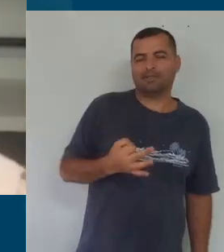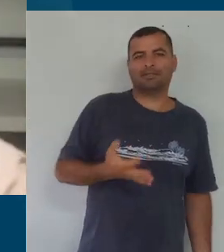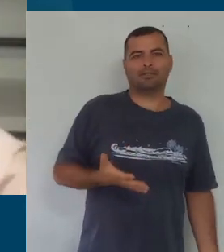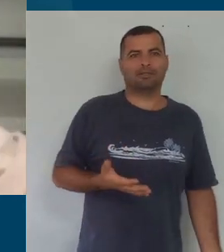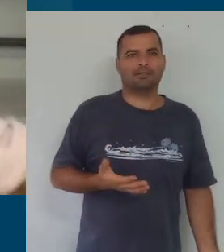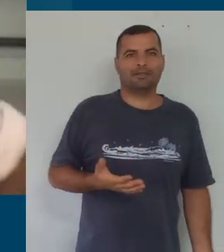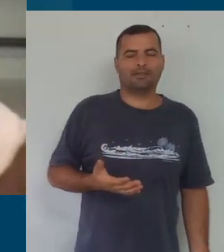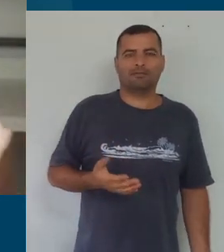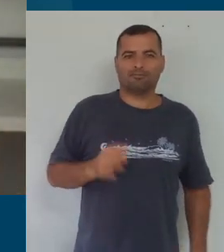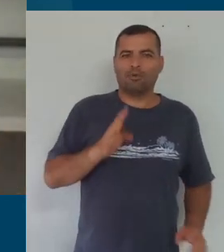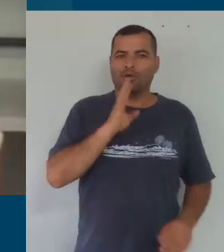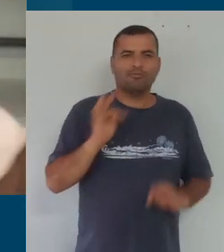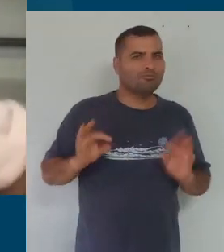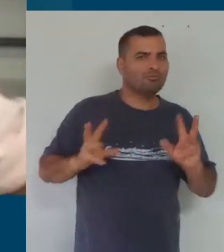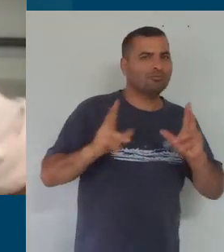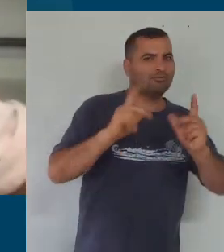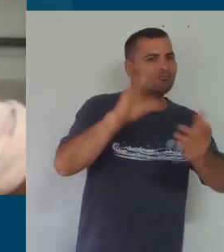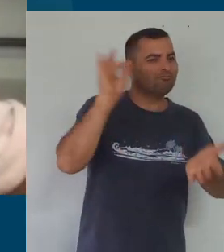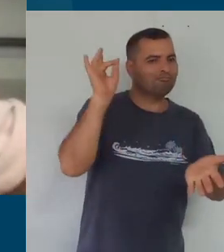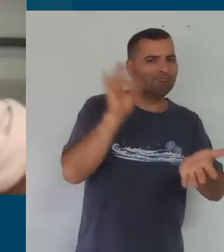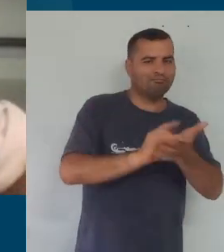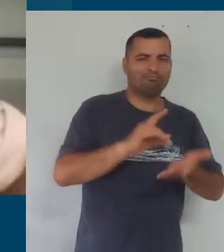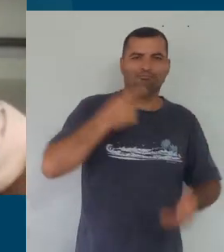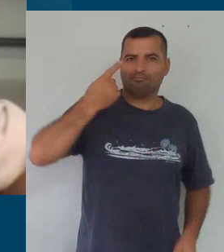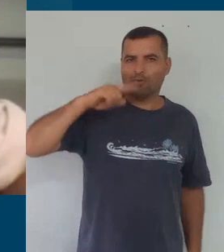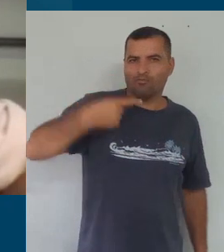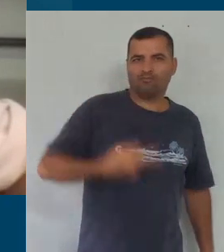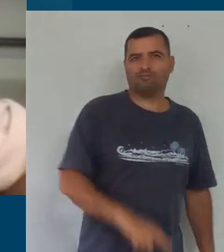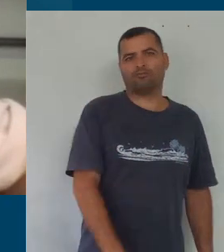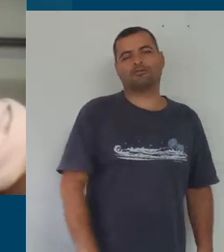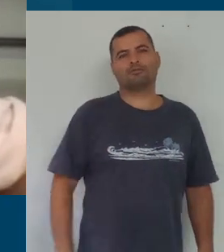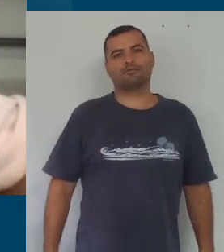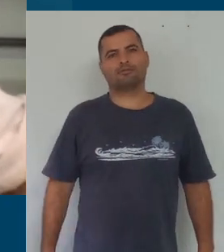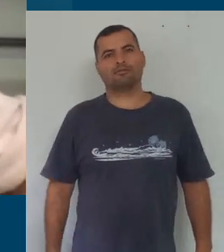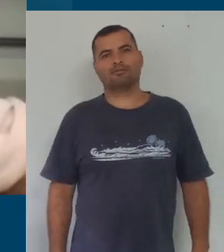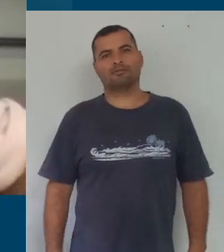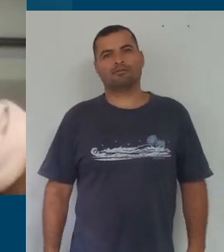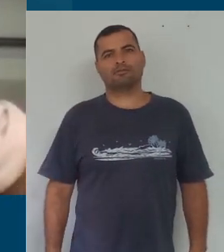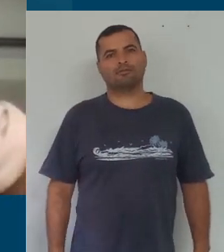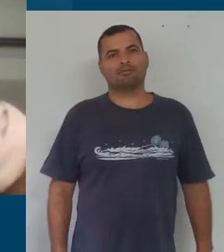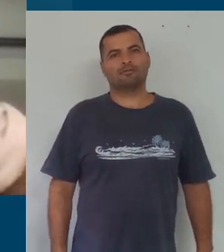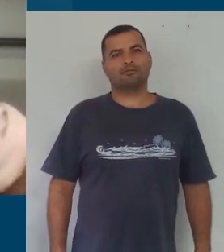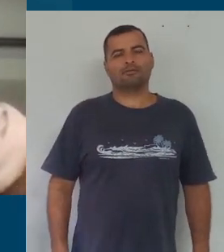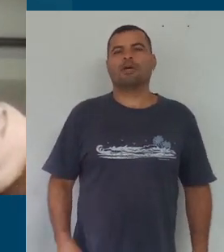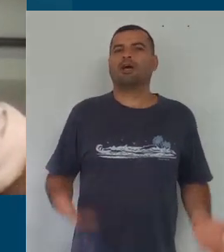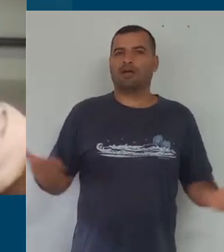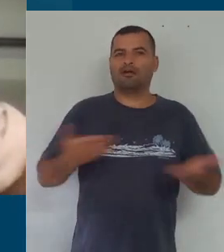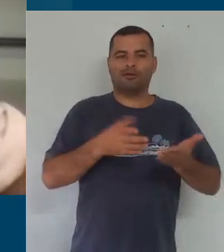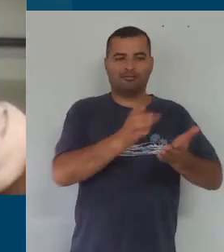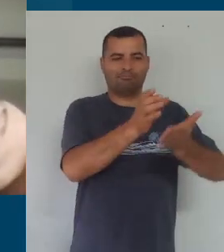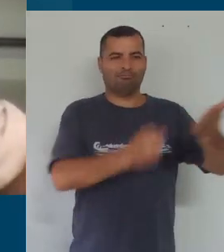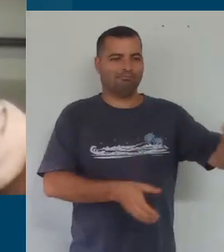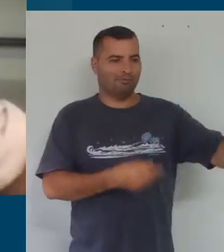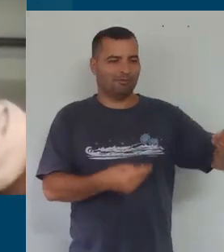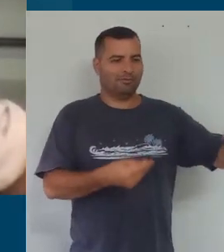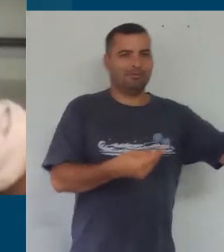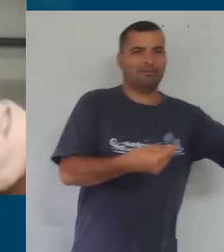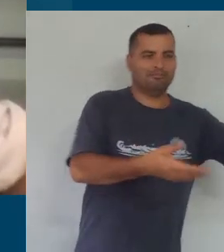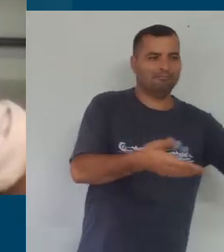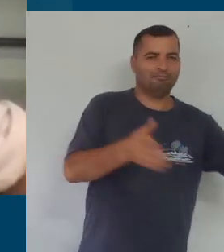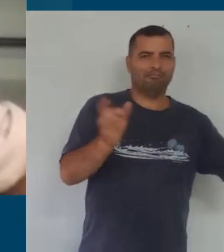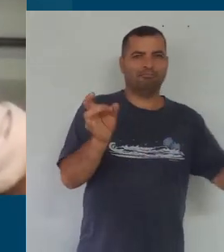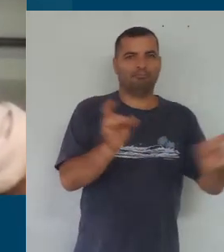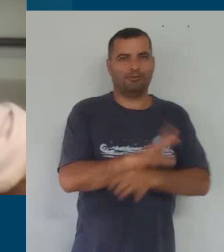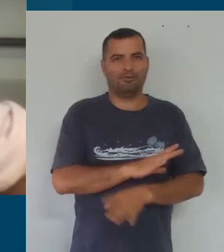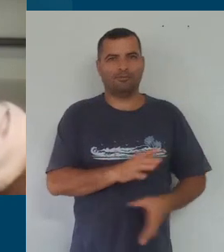vocês com profundidade, que isso que nós estamos agora entregando, nos próximos dias vão ter alguns